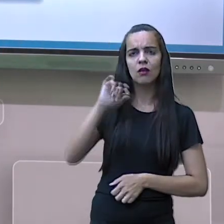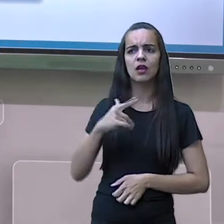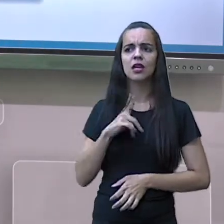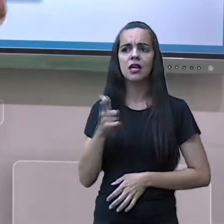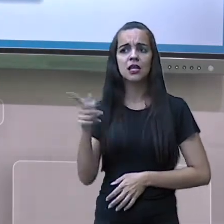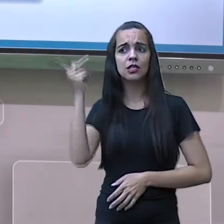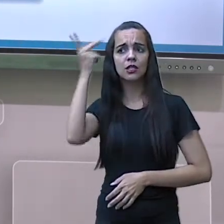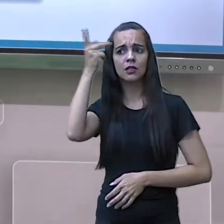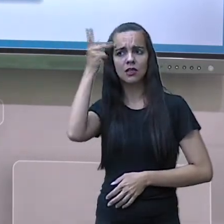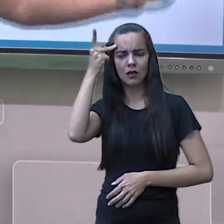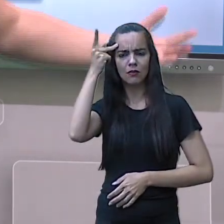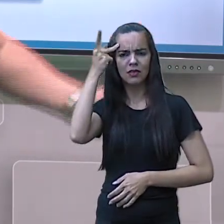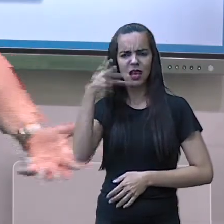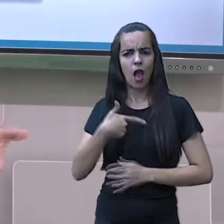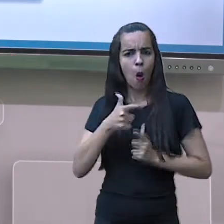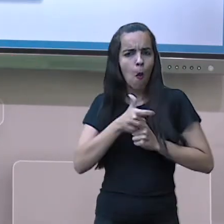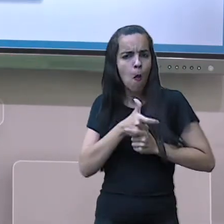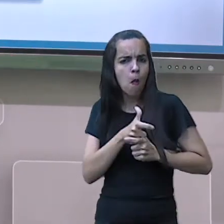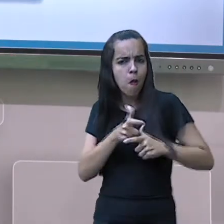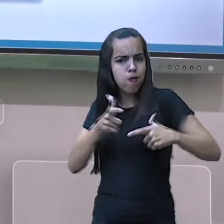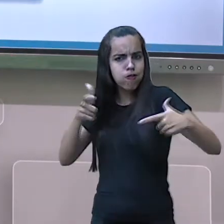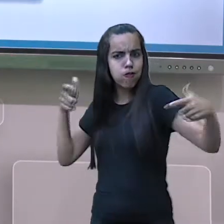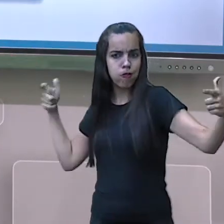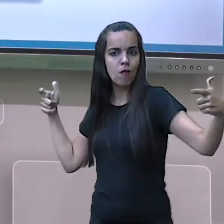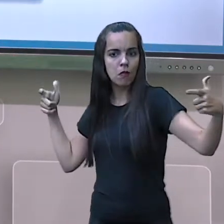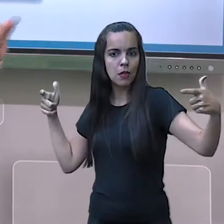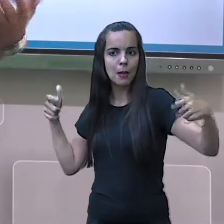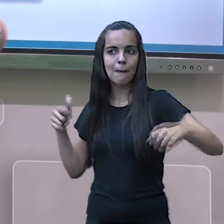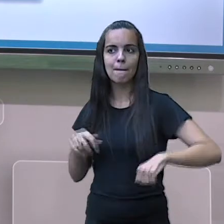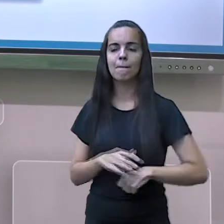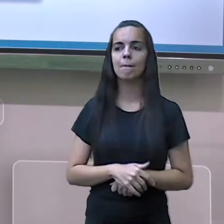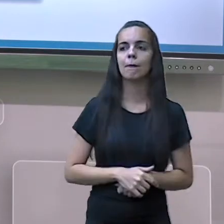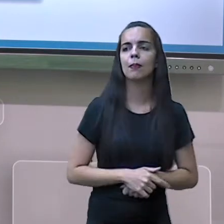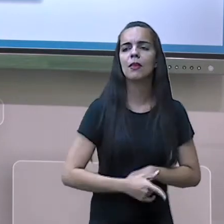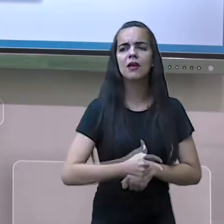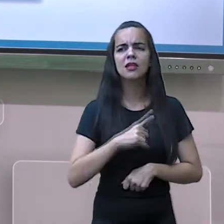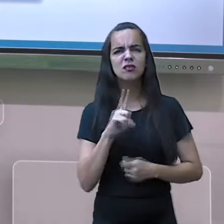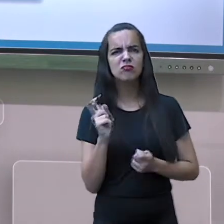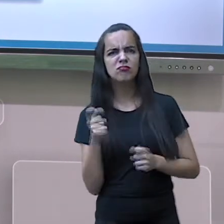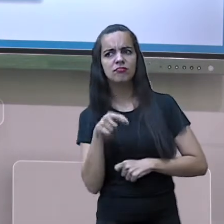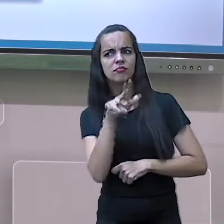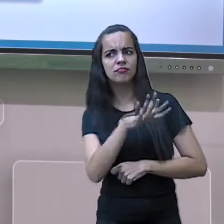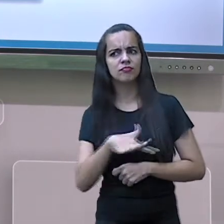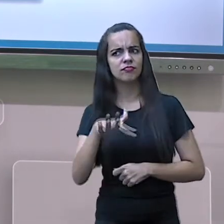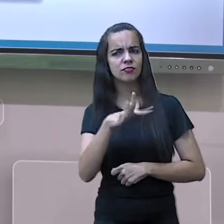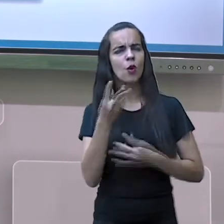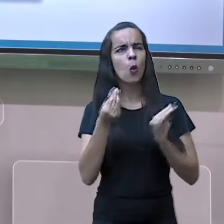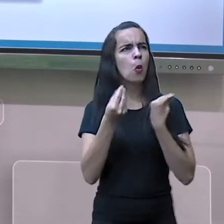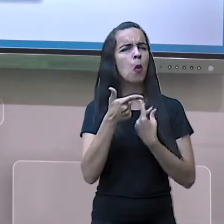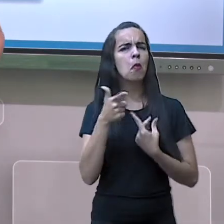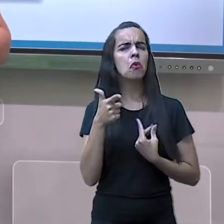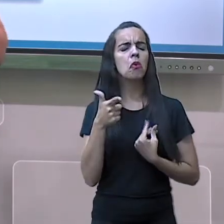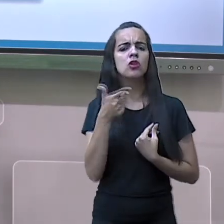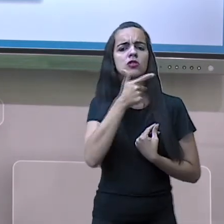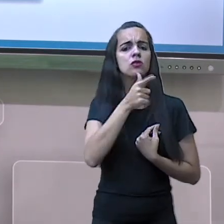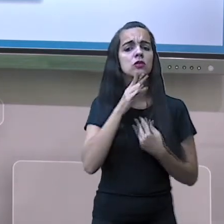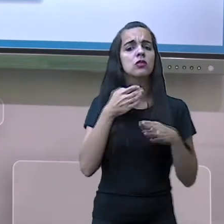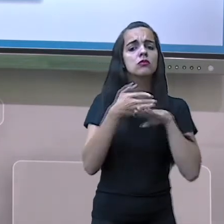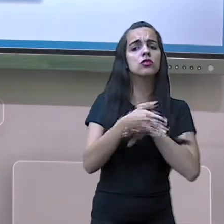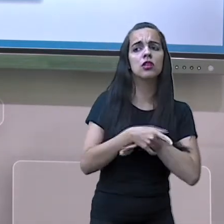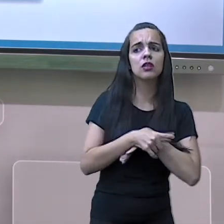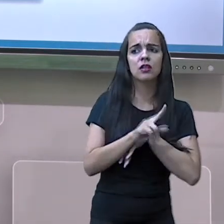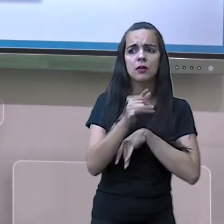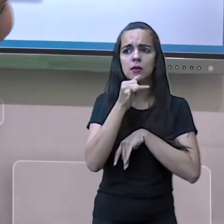Paulo é a grande metrópole nacional. Como que nós podemos enxergar isso? Lembra?